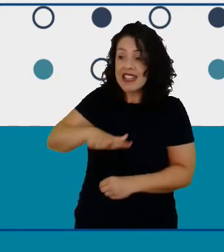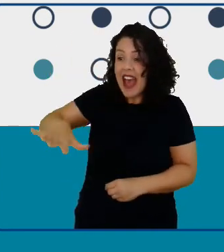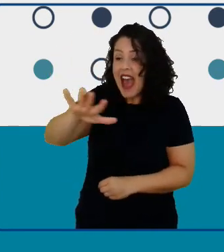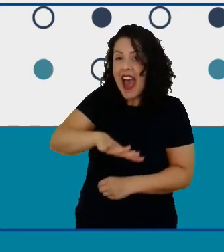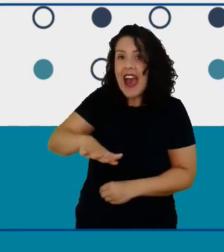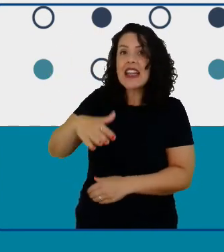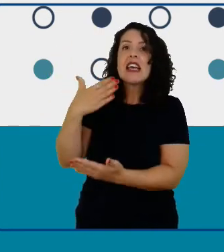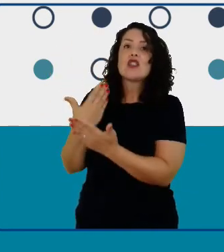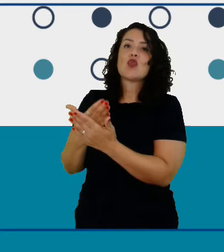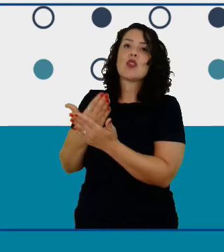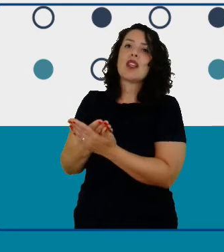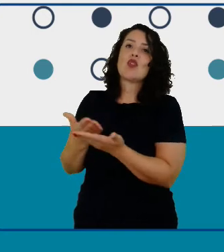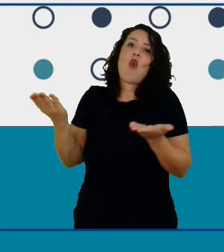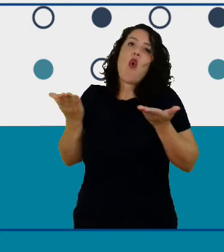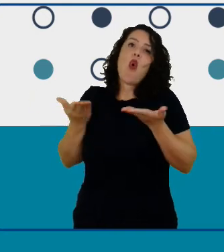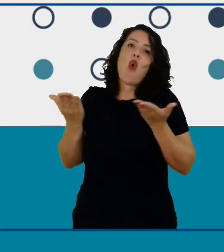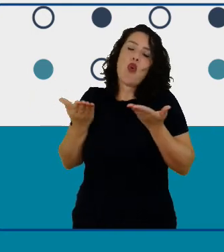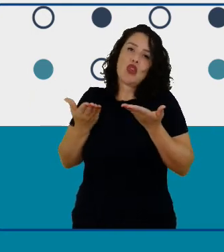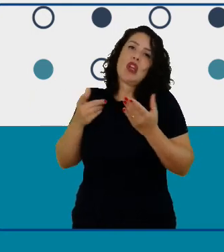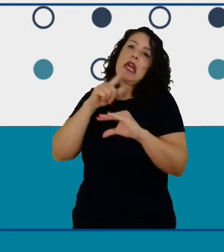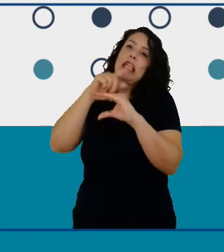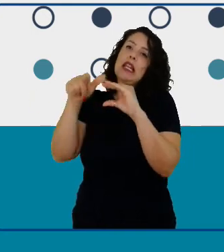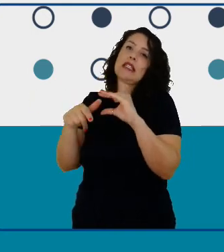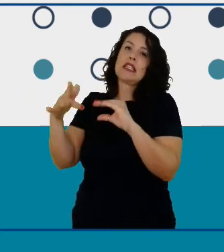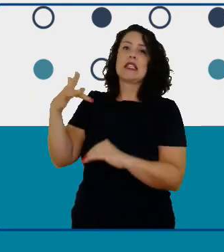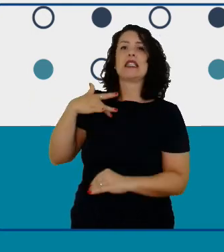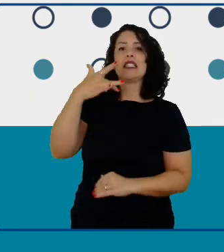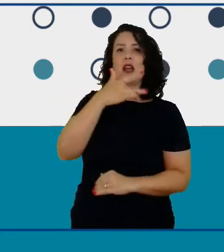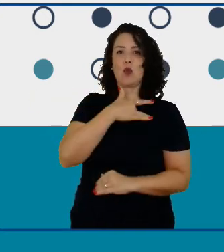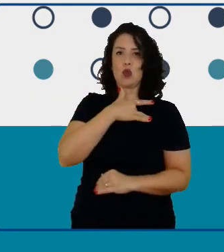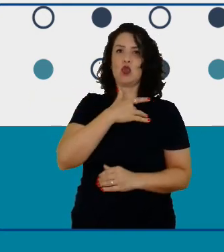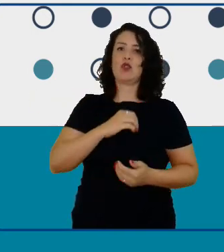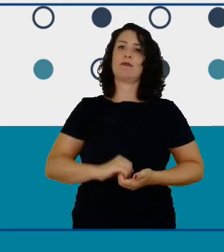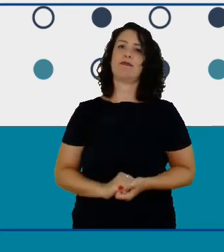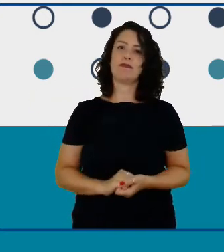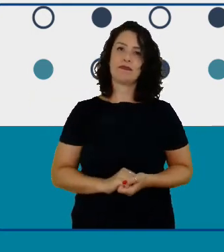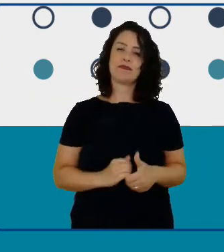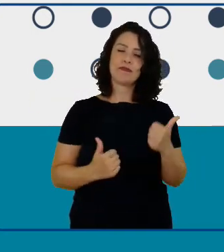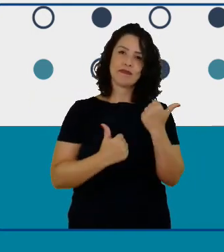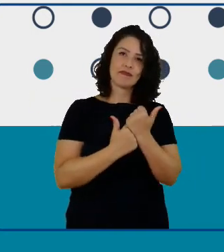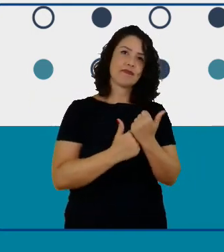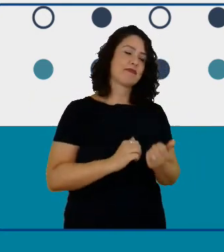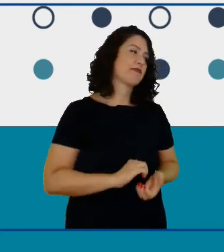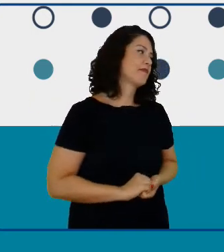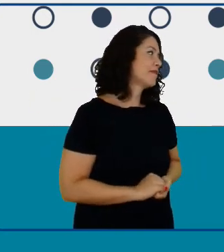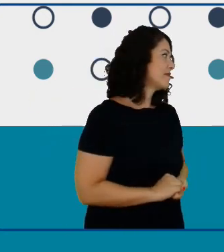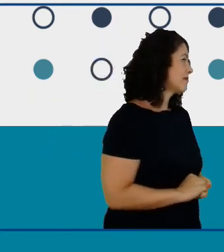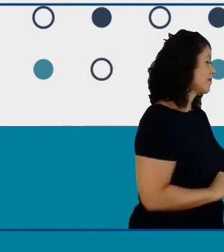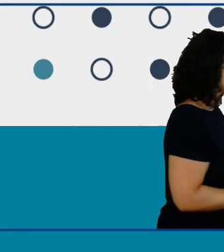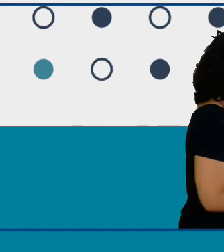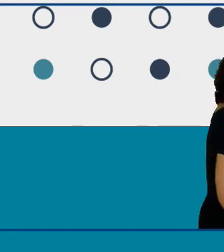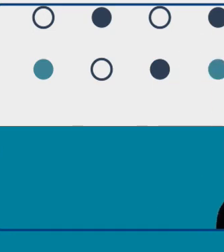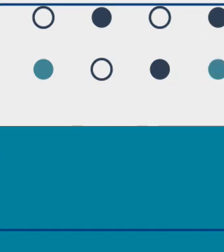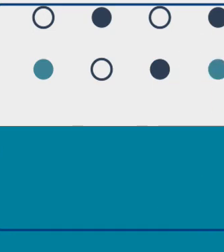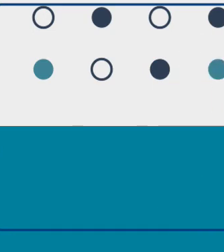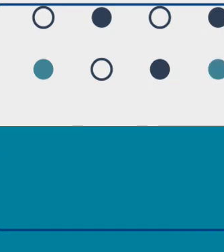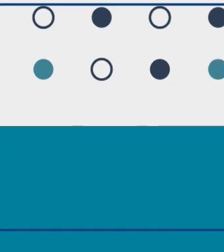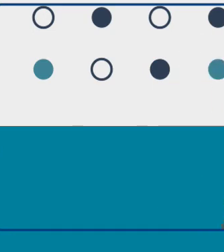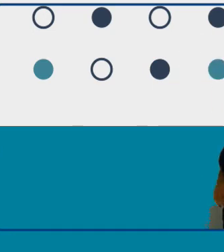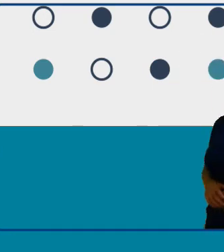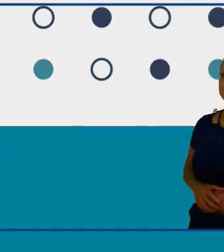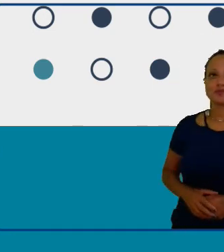ciência da área de ciências da saúde então veja bem eu não tinha noção que esse impacto ia acontecer